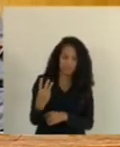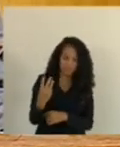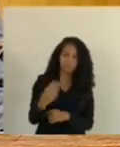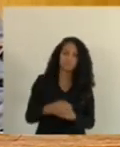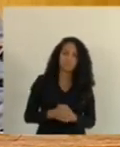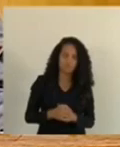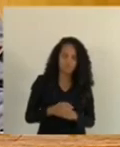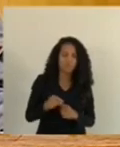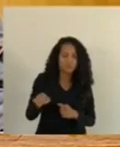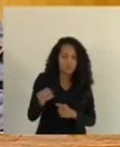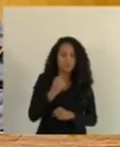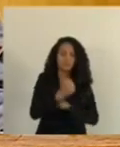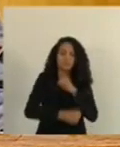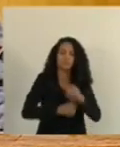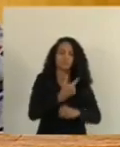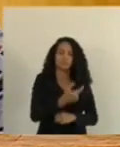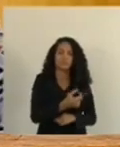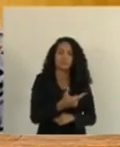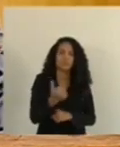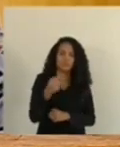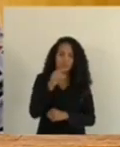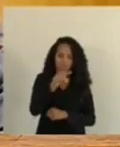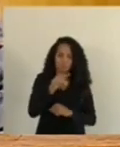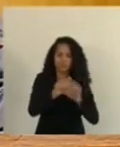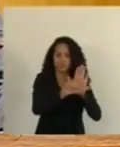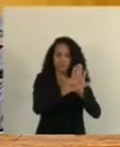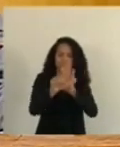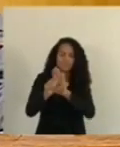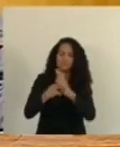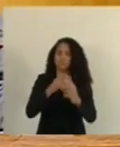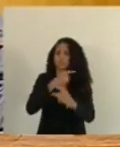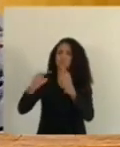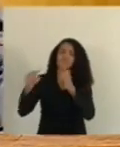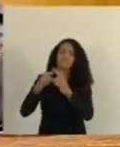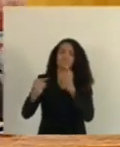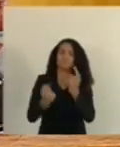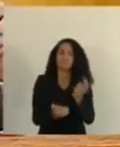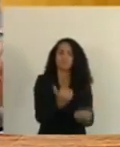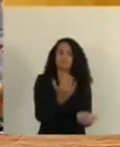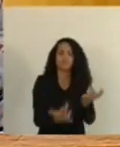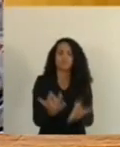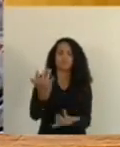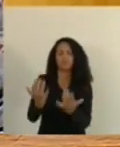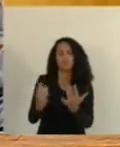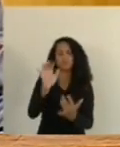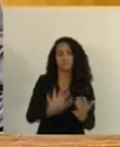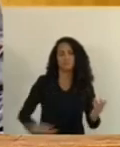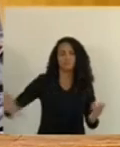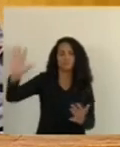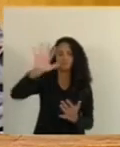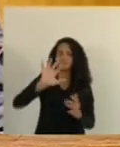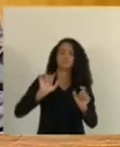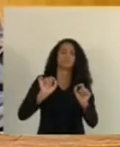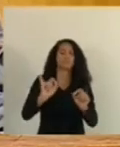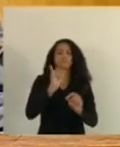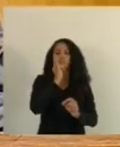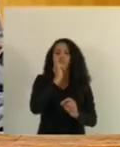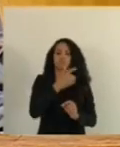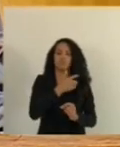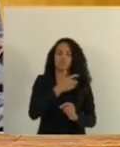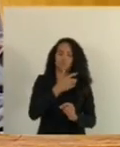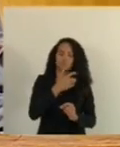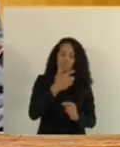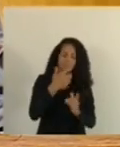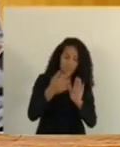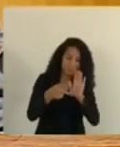.613 de 2001. Mas essas leis proíbem queimadas como especificações genéricas. O que o presente projeto de